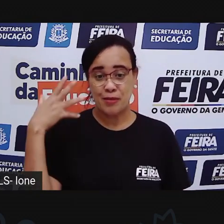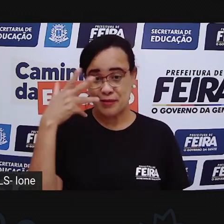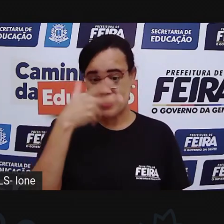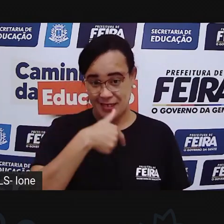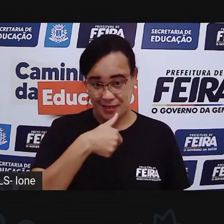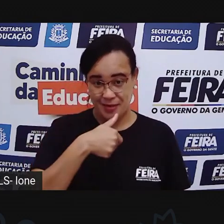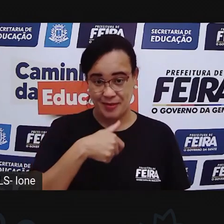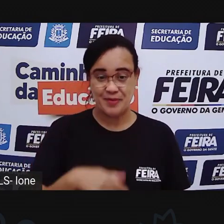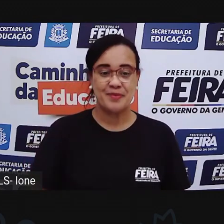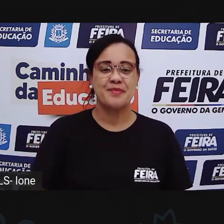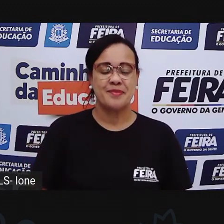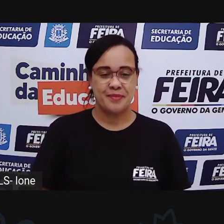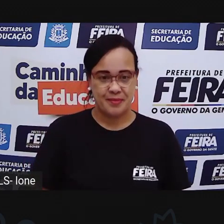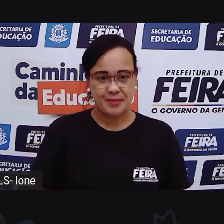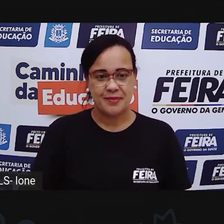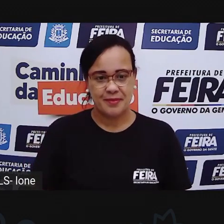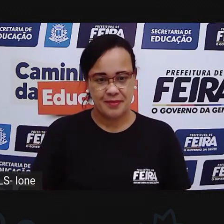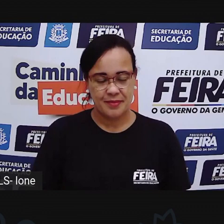Pronto.